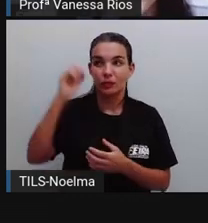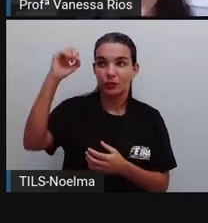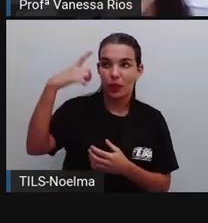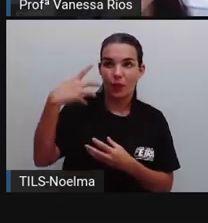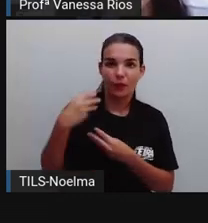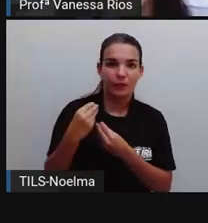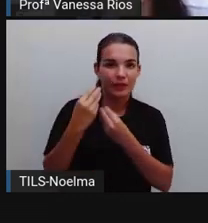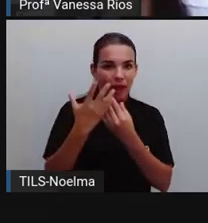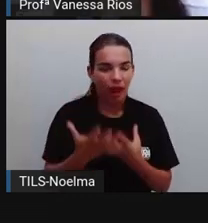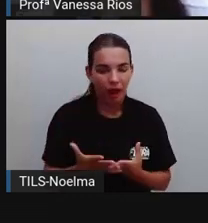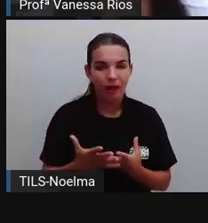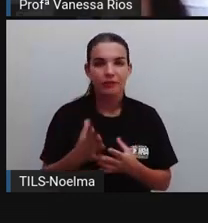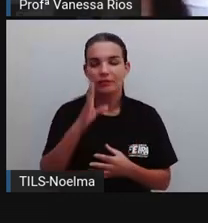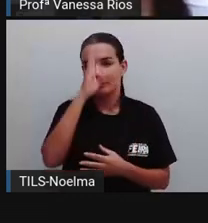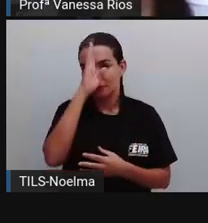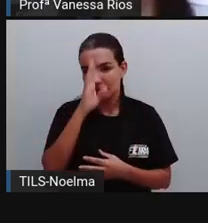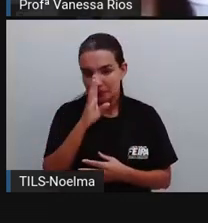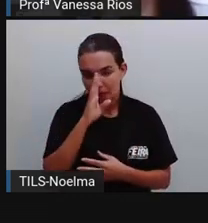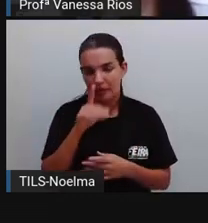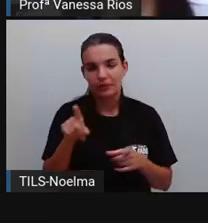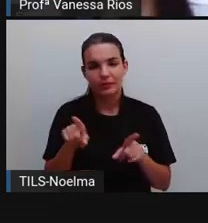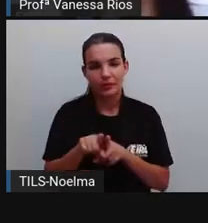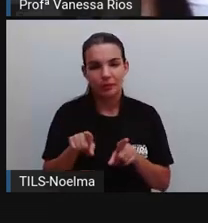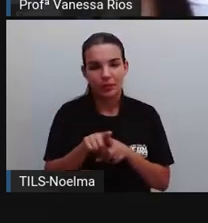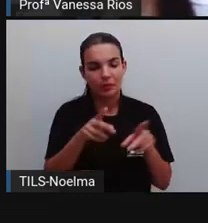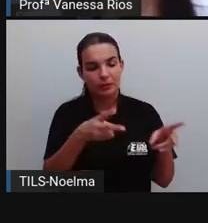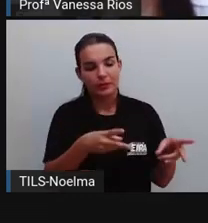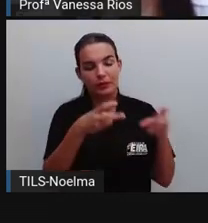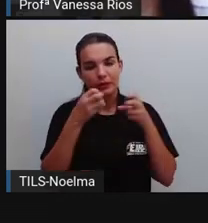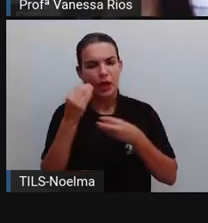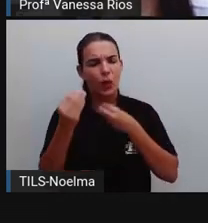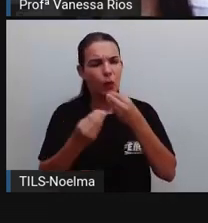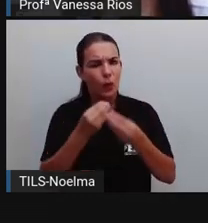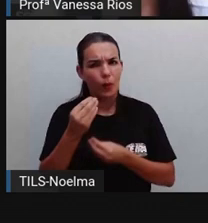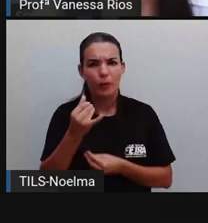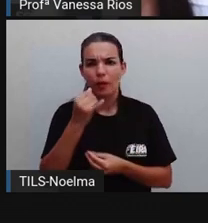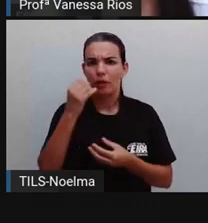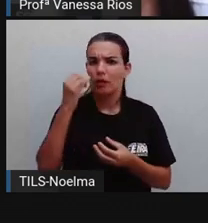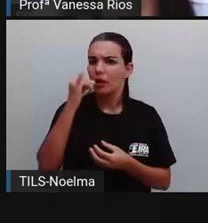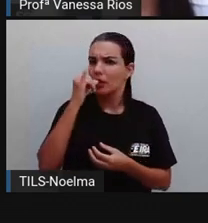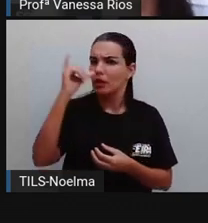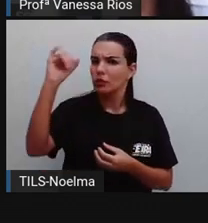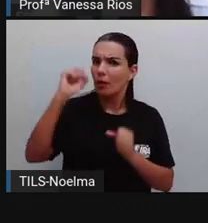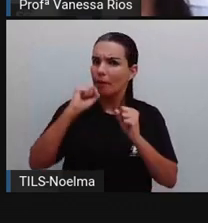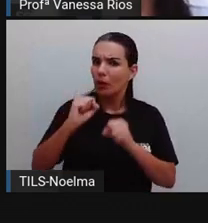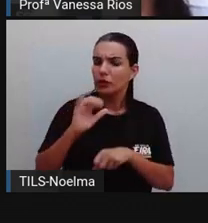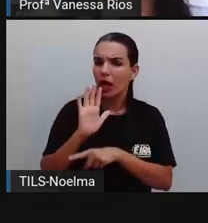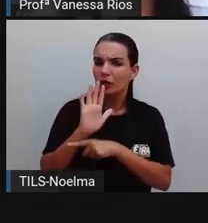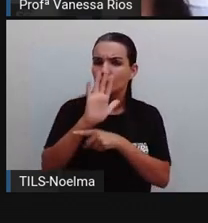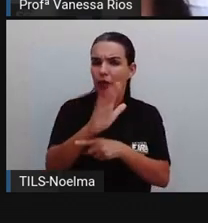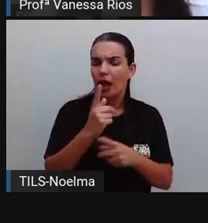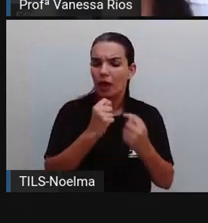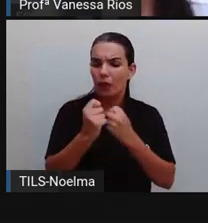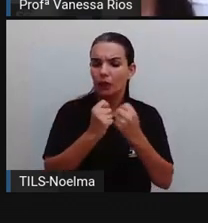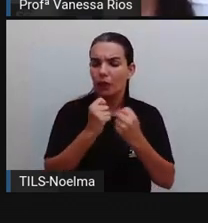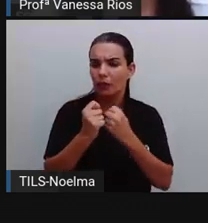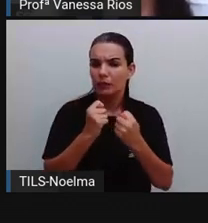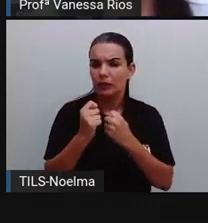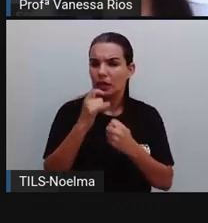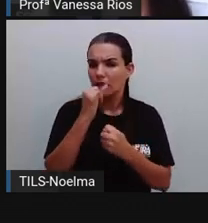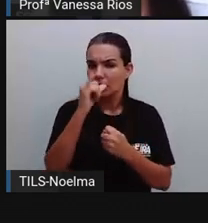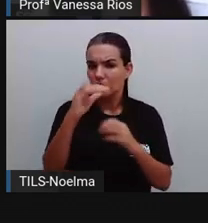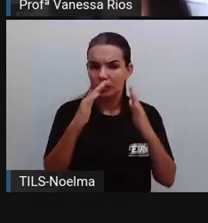pelo sol, da energia solar e também da observação de como essa fonte de energia pode nos ajudar a economizar a energia nas residências,